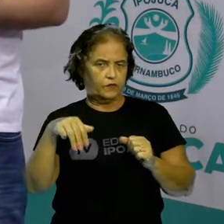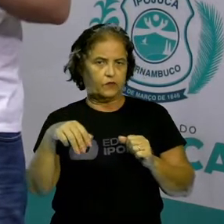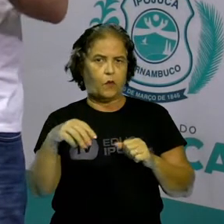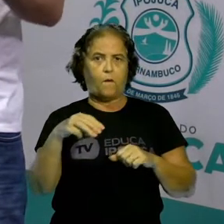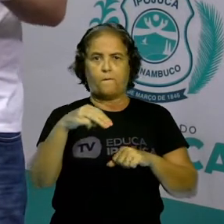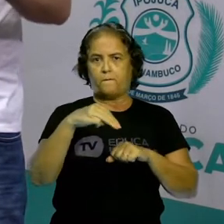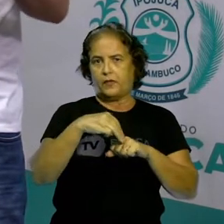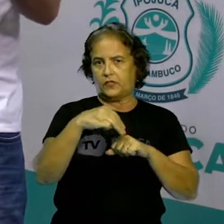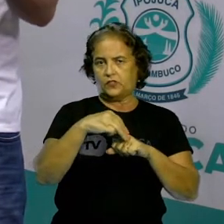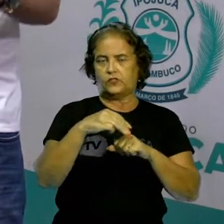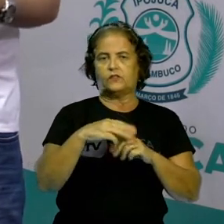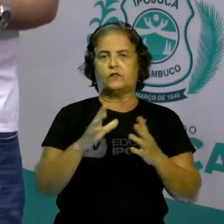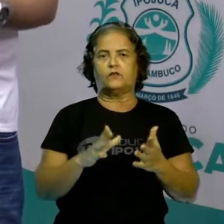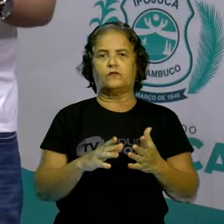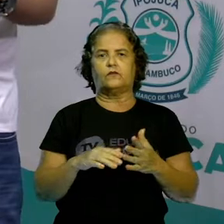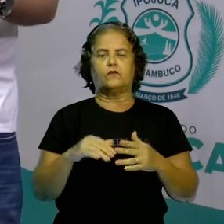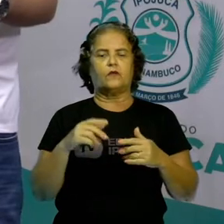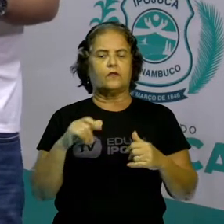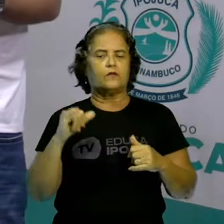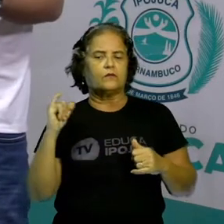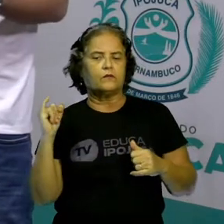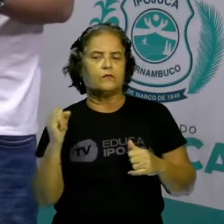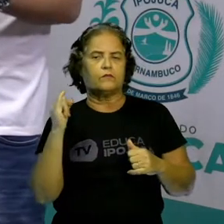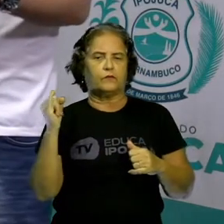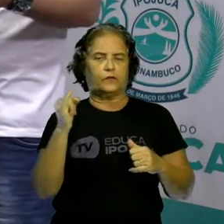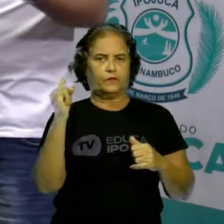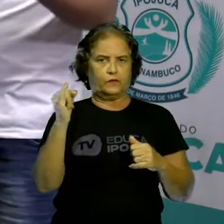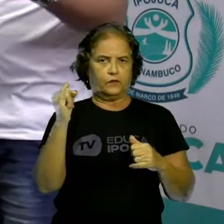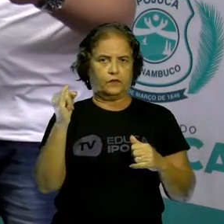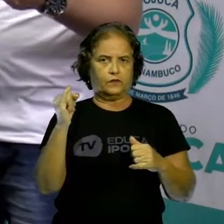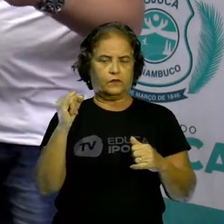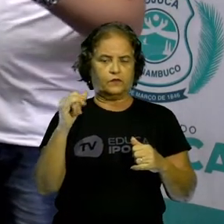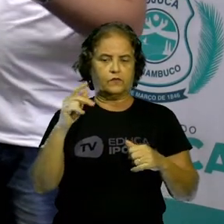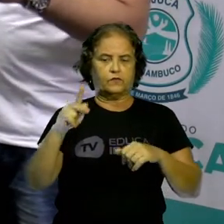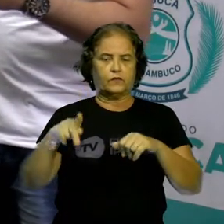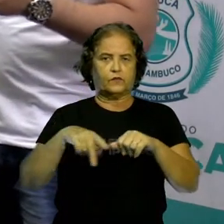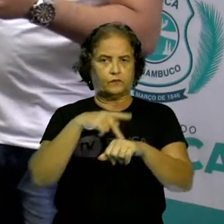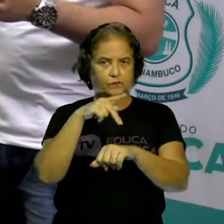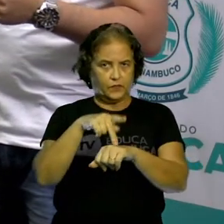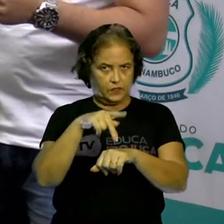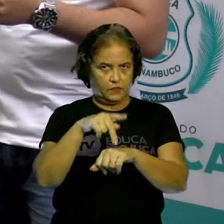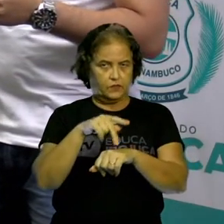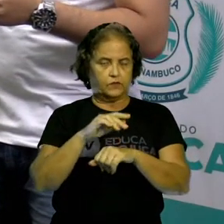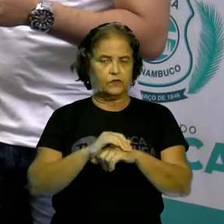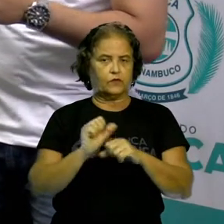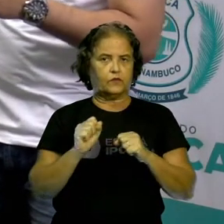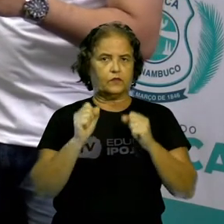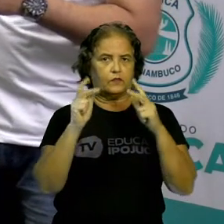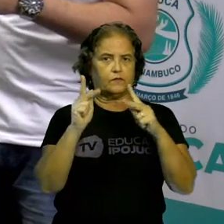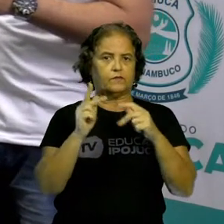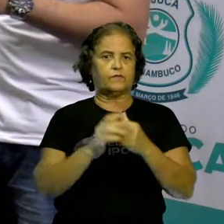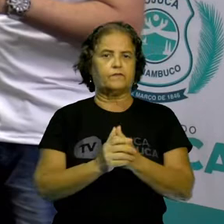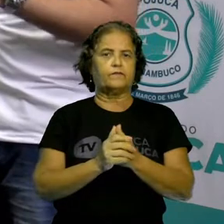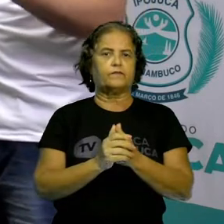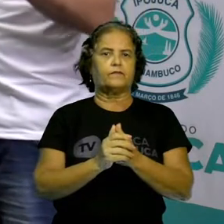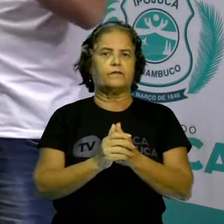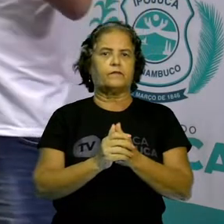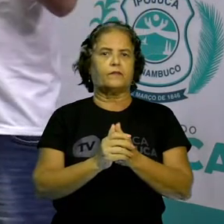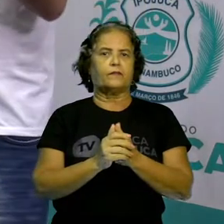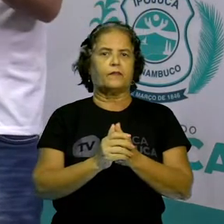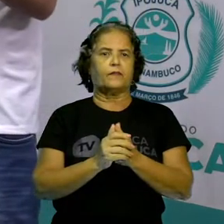IPHAN tem uma importância gigante para o país. Ok, pessoal? Então,